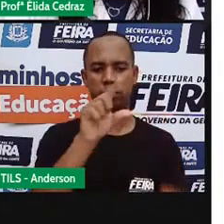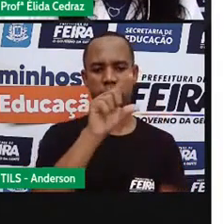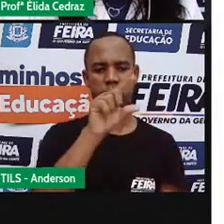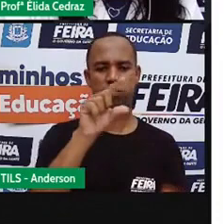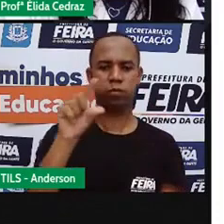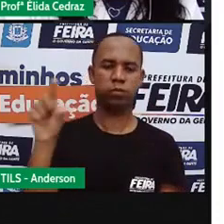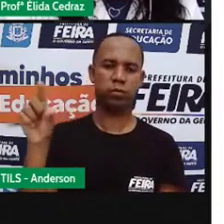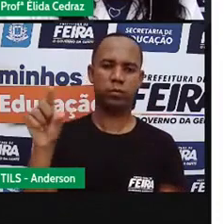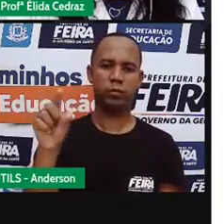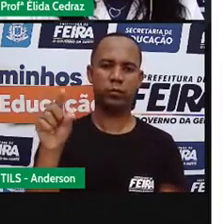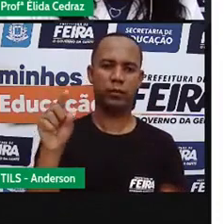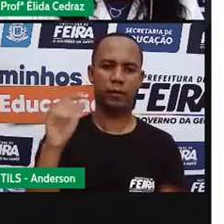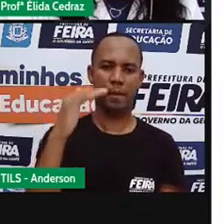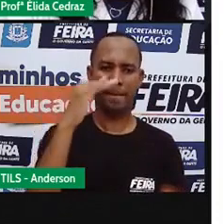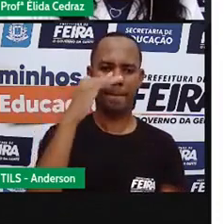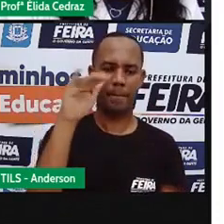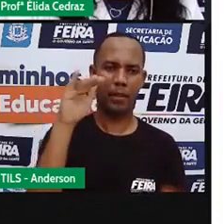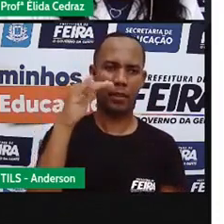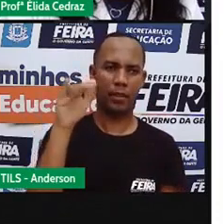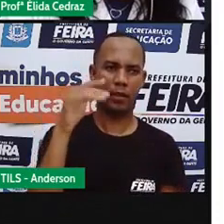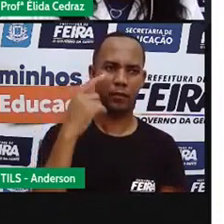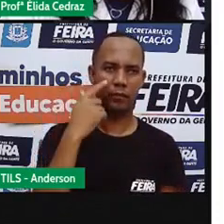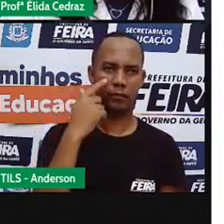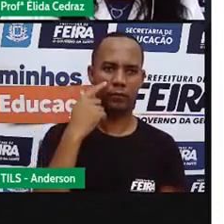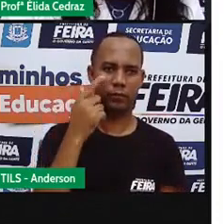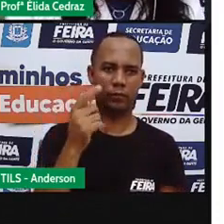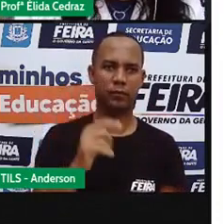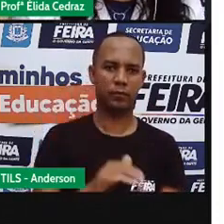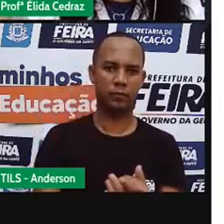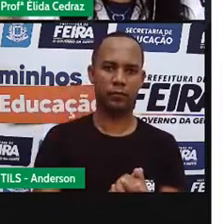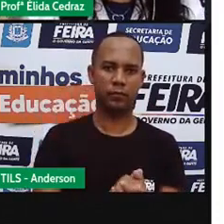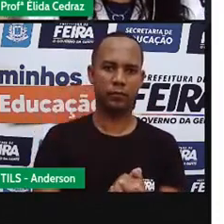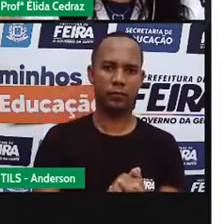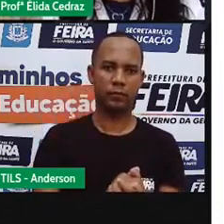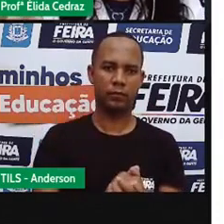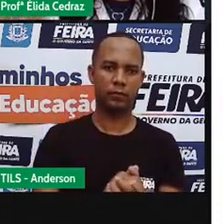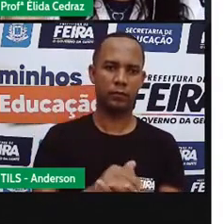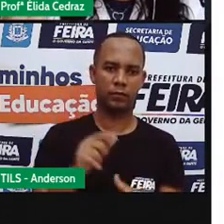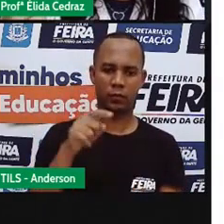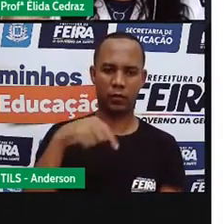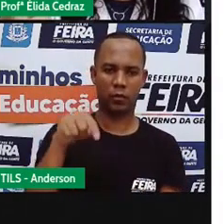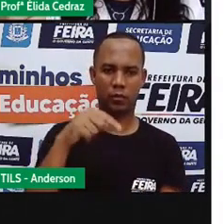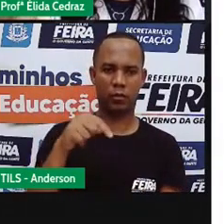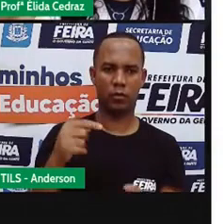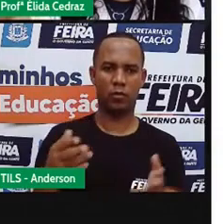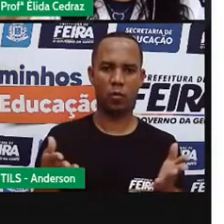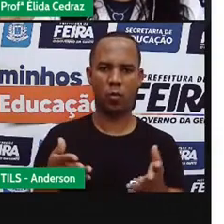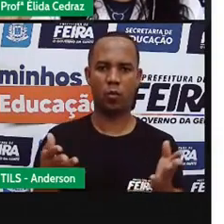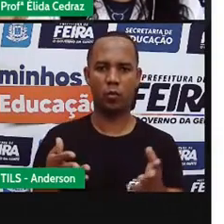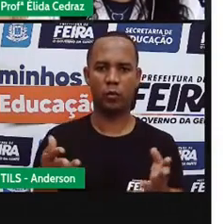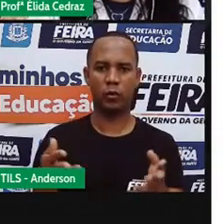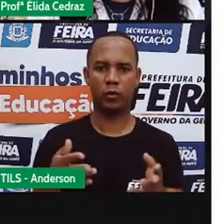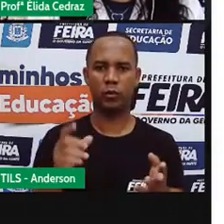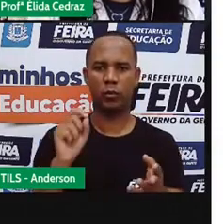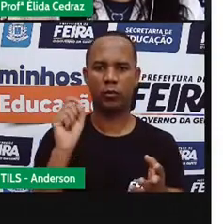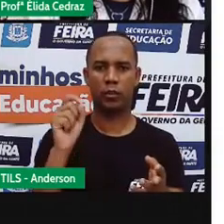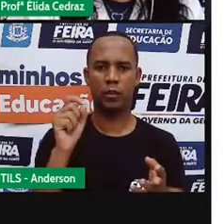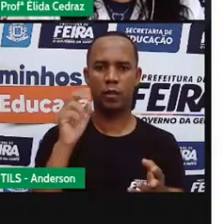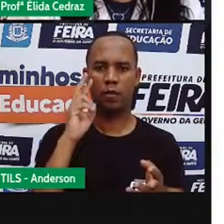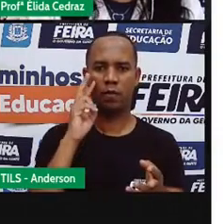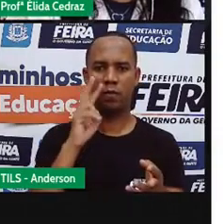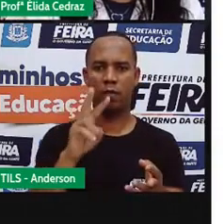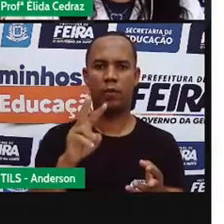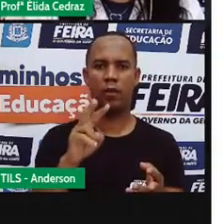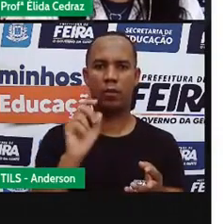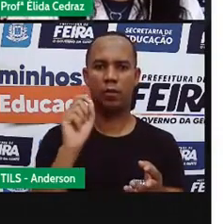porta. a prova colocou ainda assim, o panda. A gente, hoje em dia, usa uma película chamada Funei,